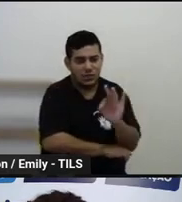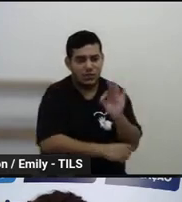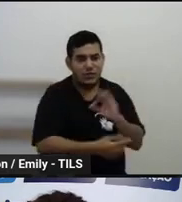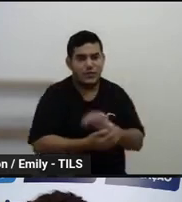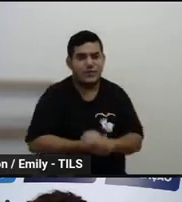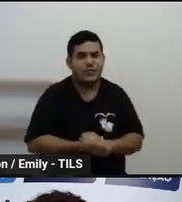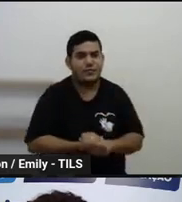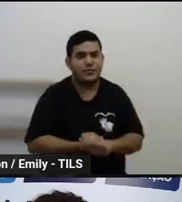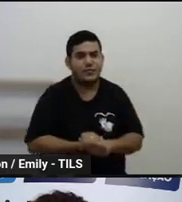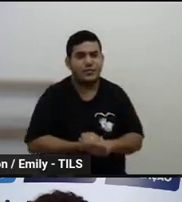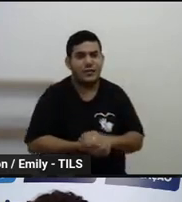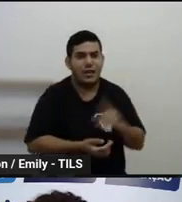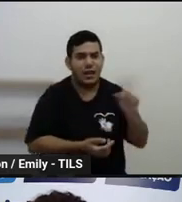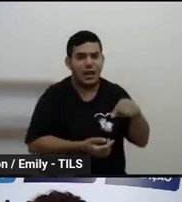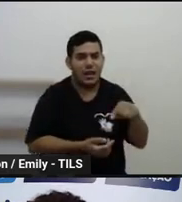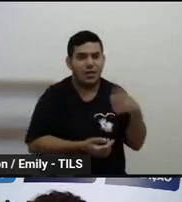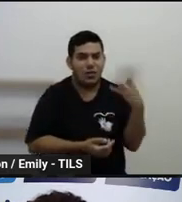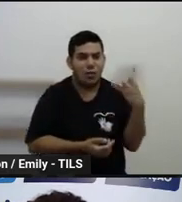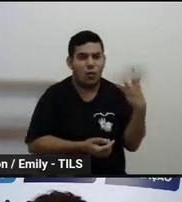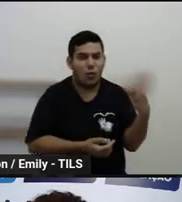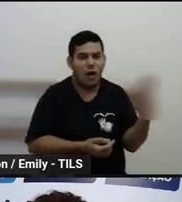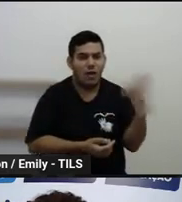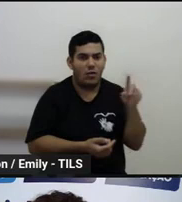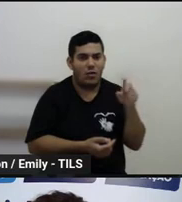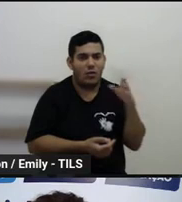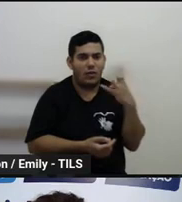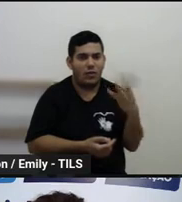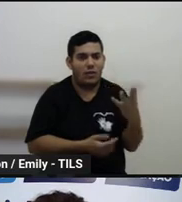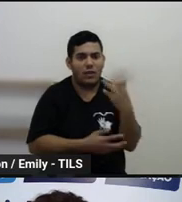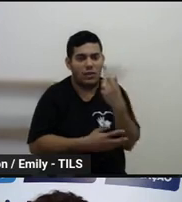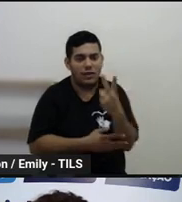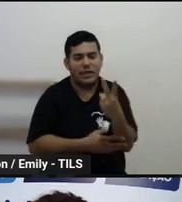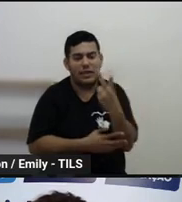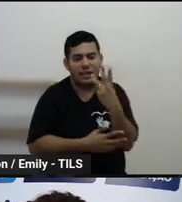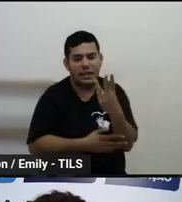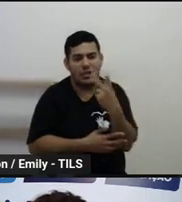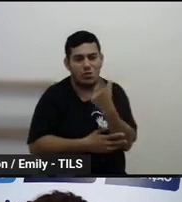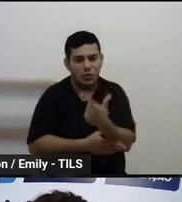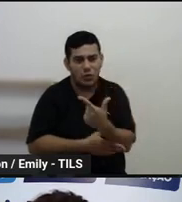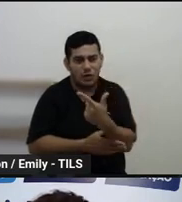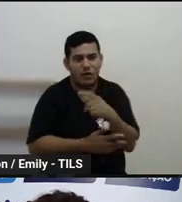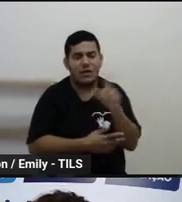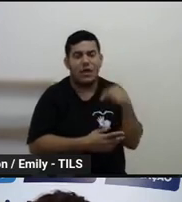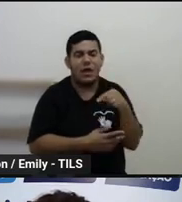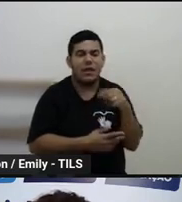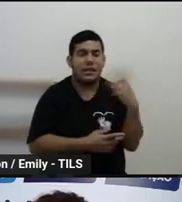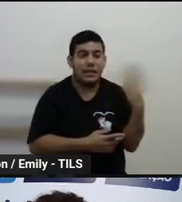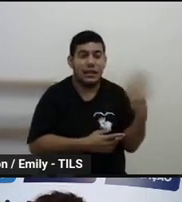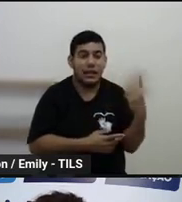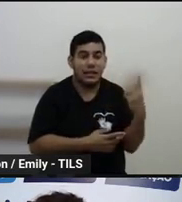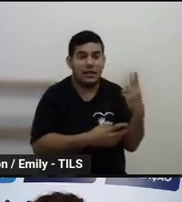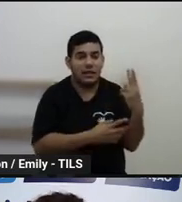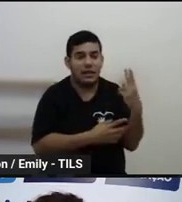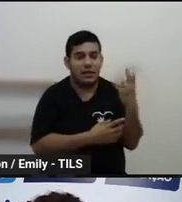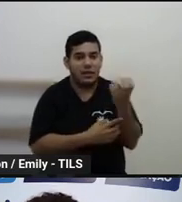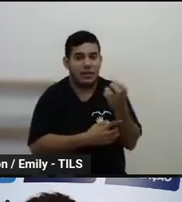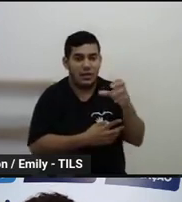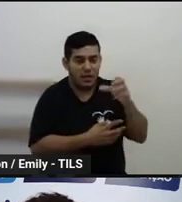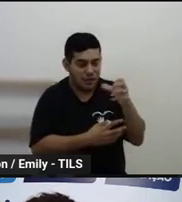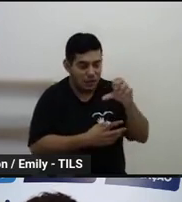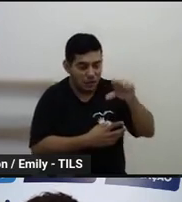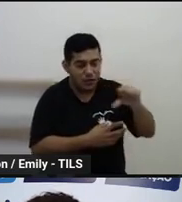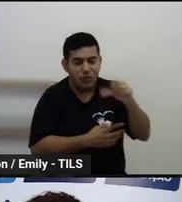estudantes, estavam previstos 4.432, participaram 3.386.